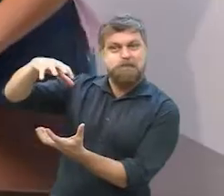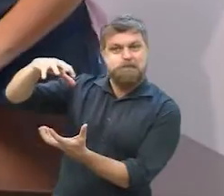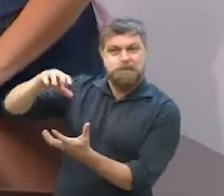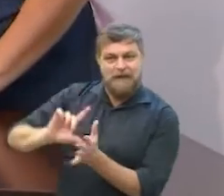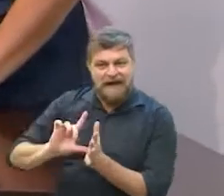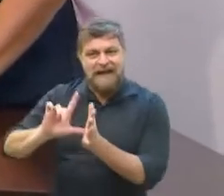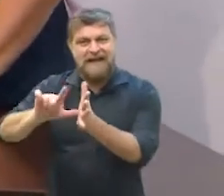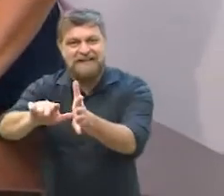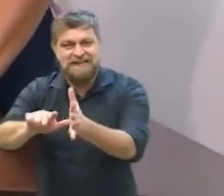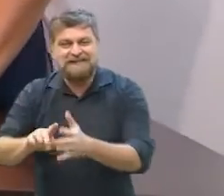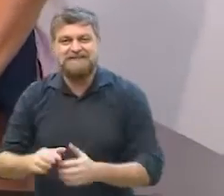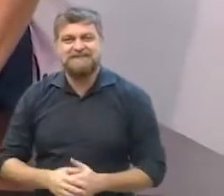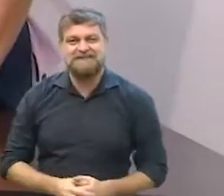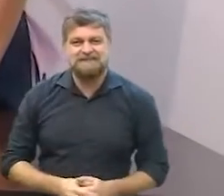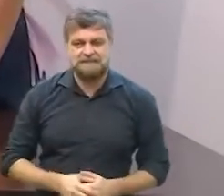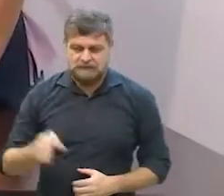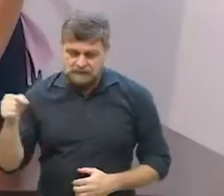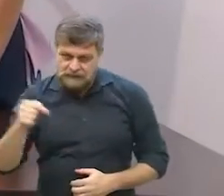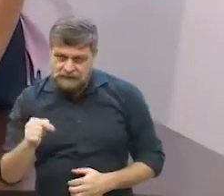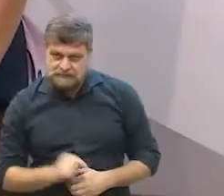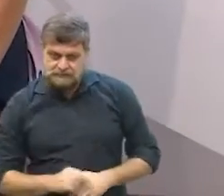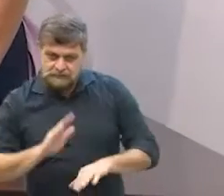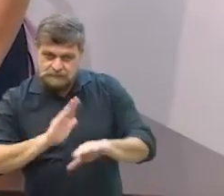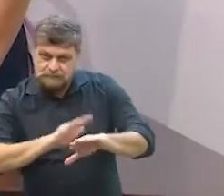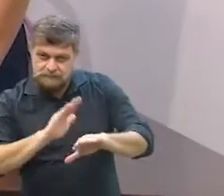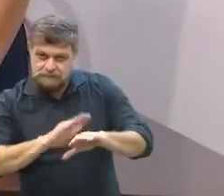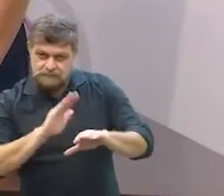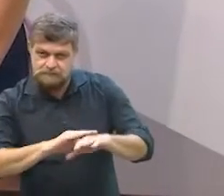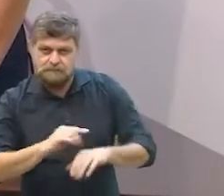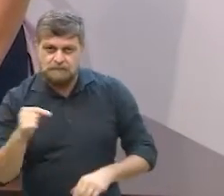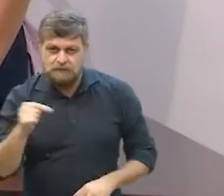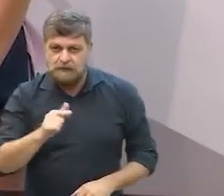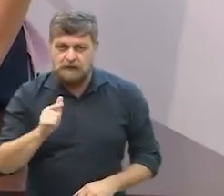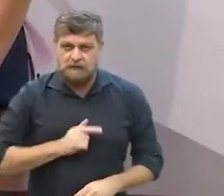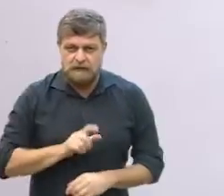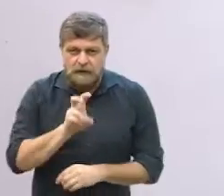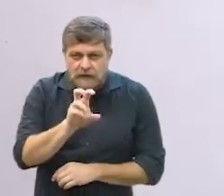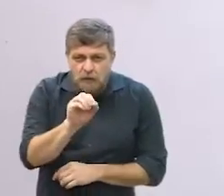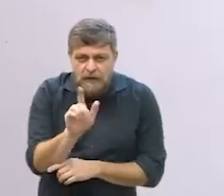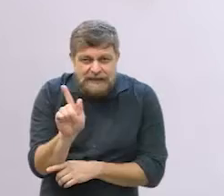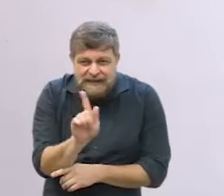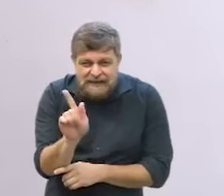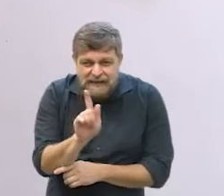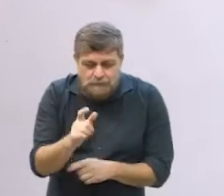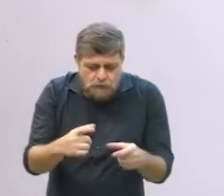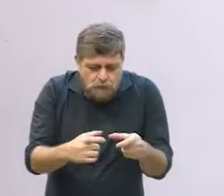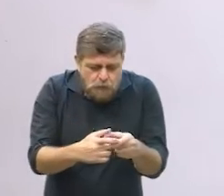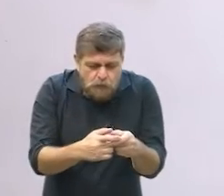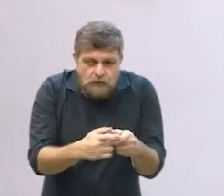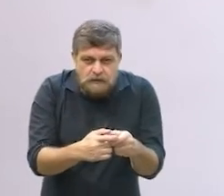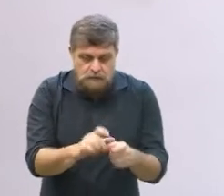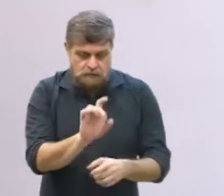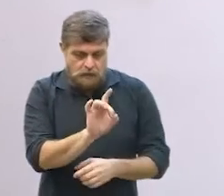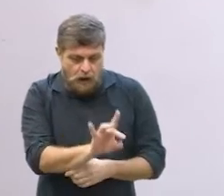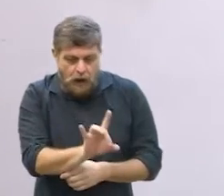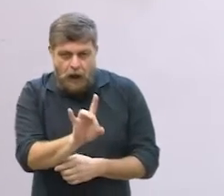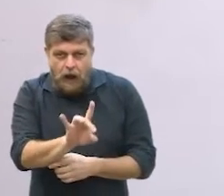exatamente esses daqui que nós fizemos ele tem 50 gramas sim cada